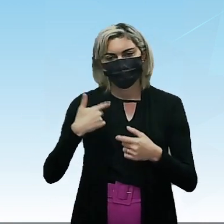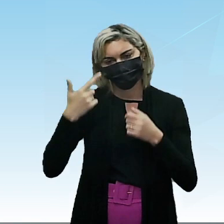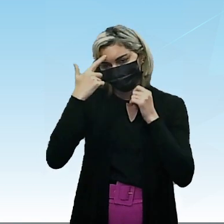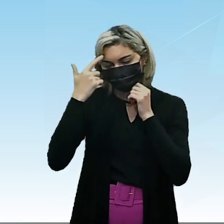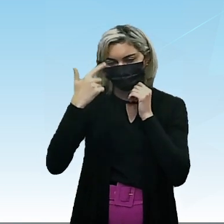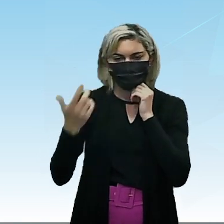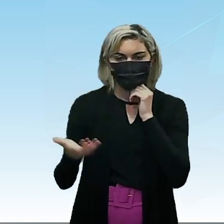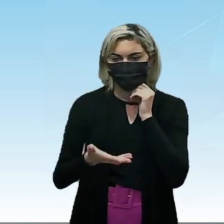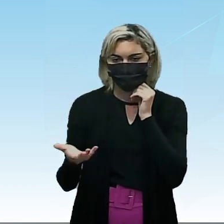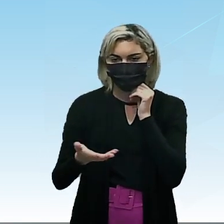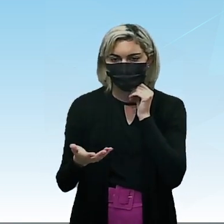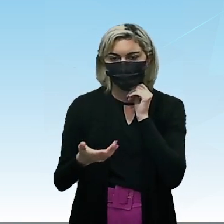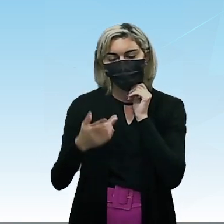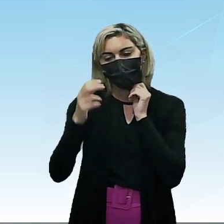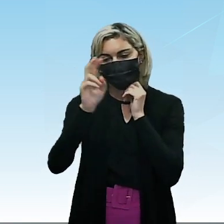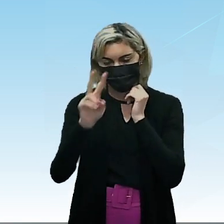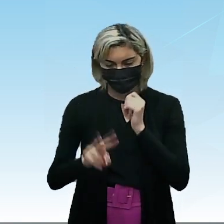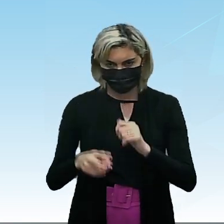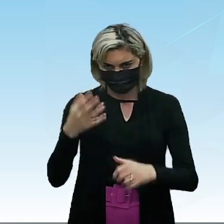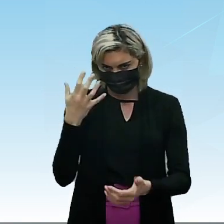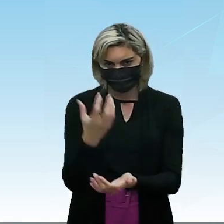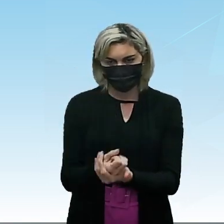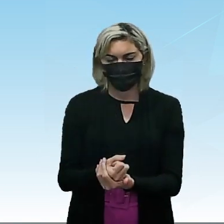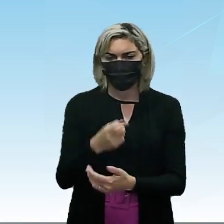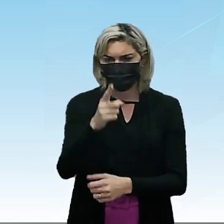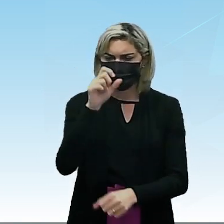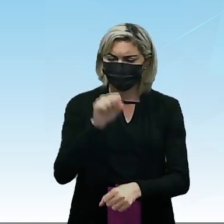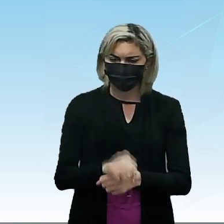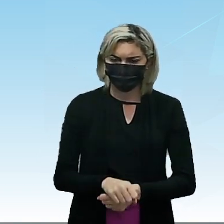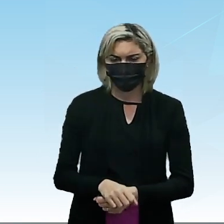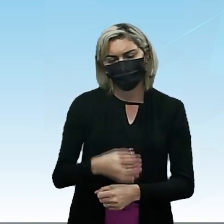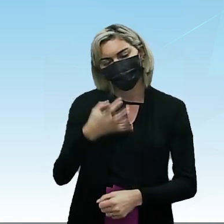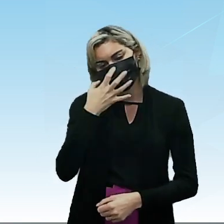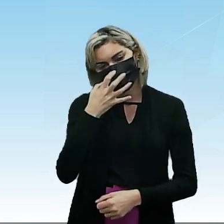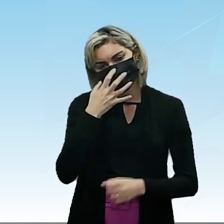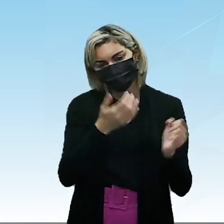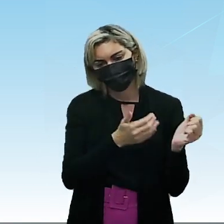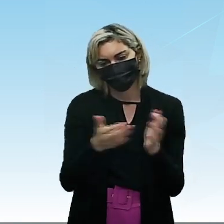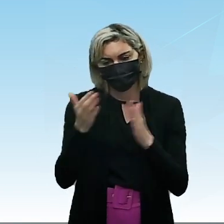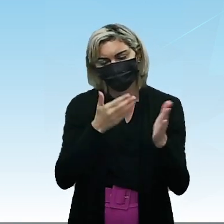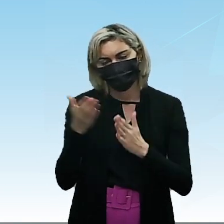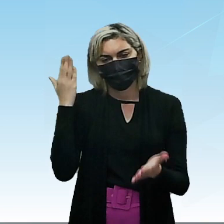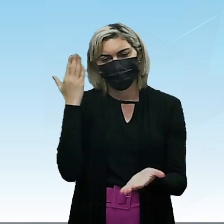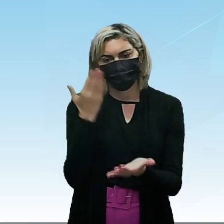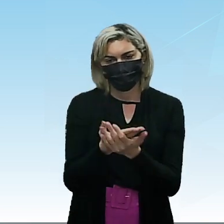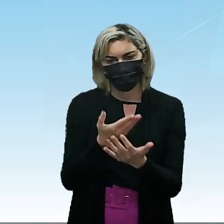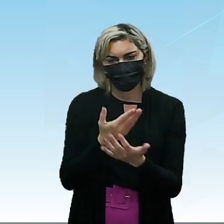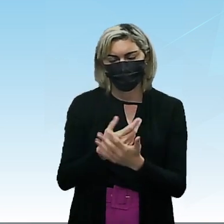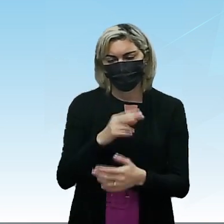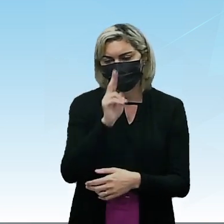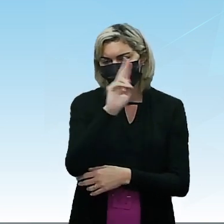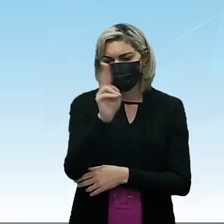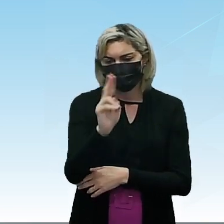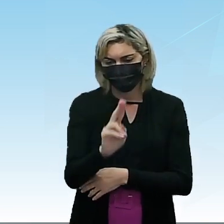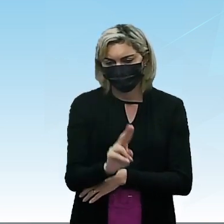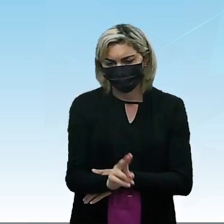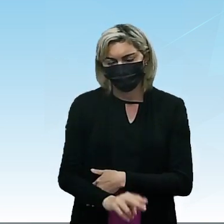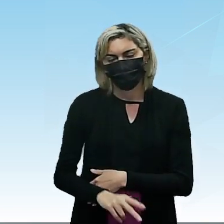Fazer isso agora Uma vez que essa aula Já tá gravada Então você para Assiste hidrocarbonetos Nomenclatura